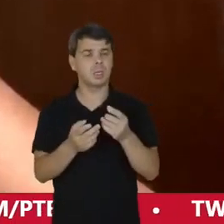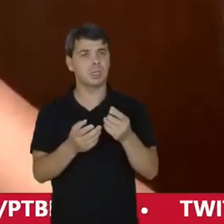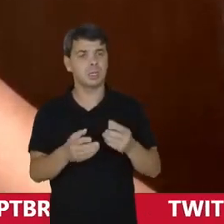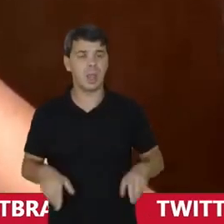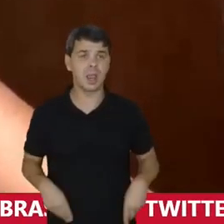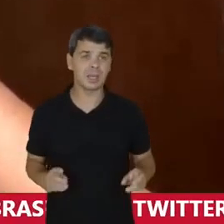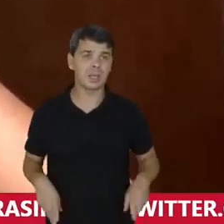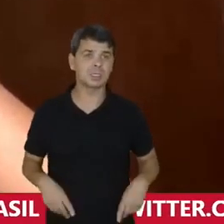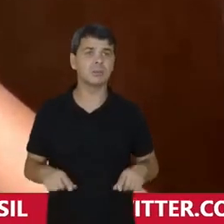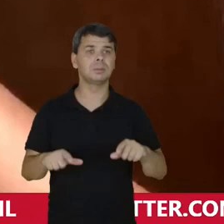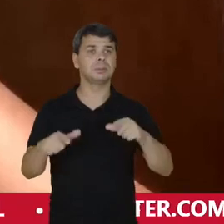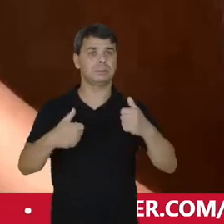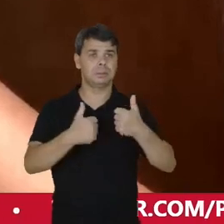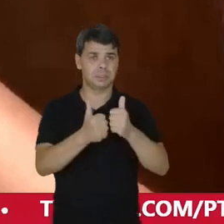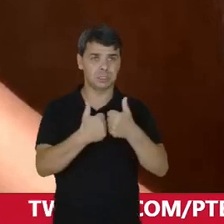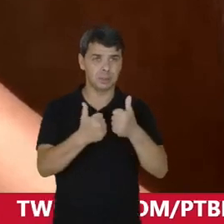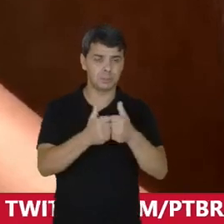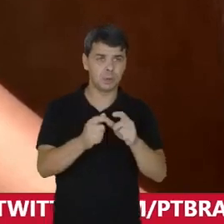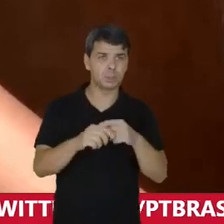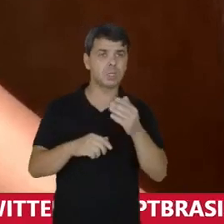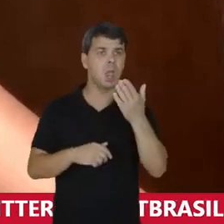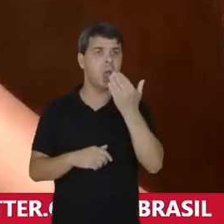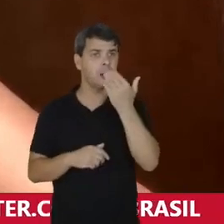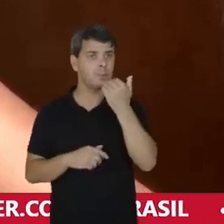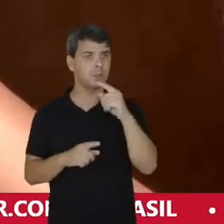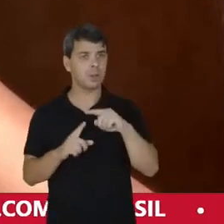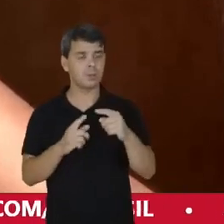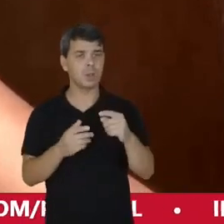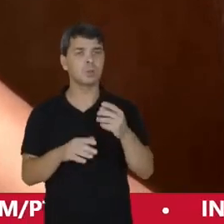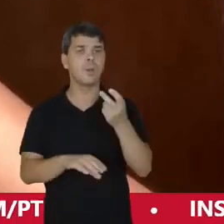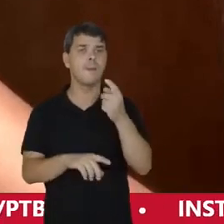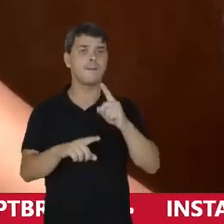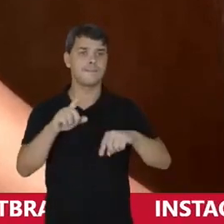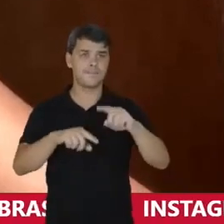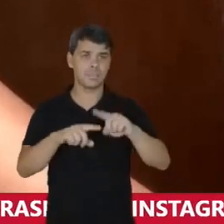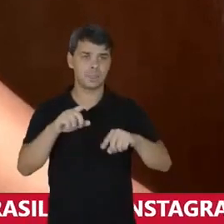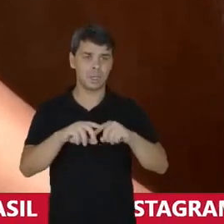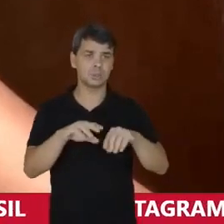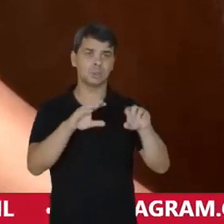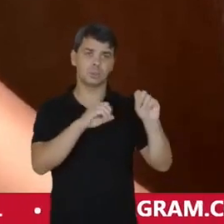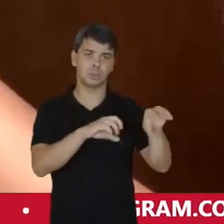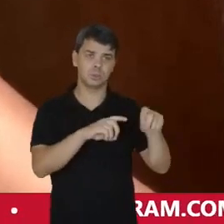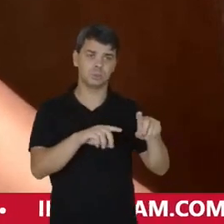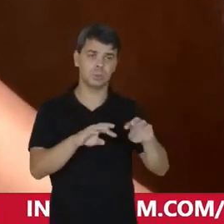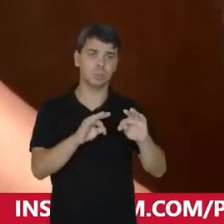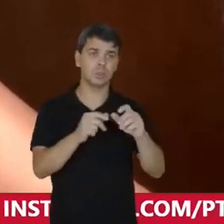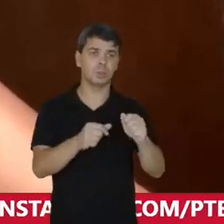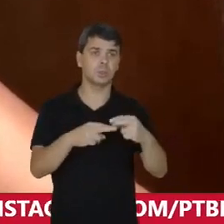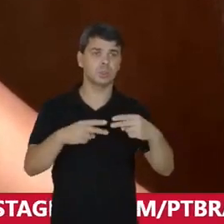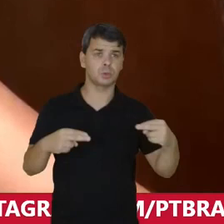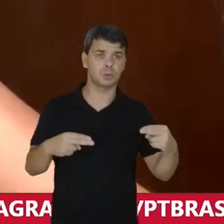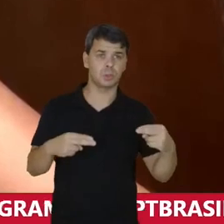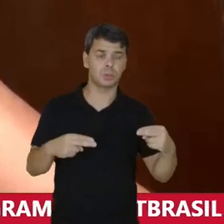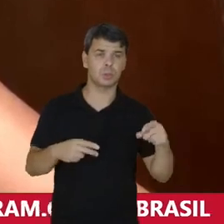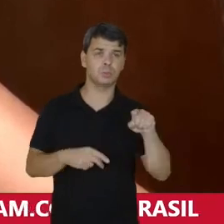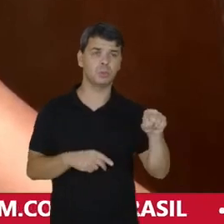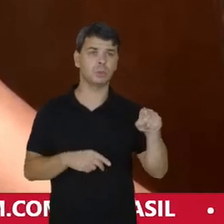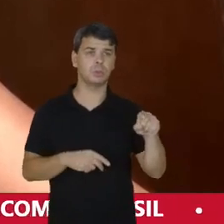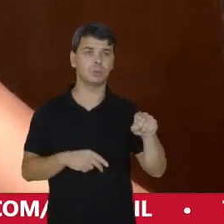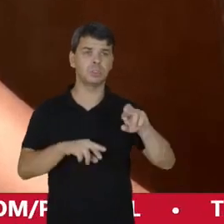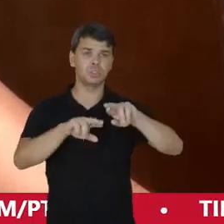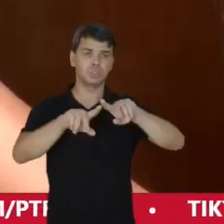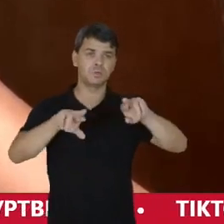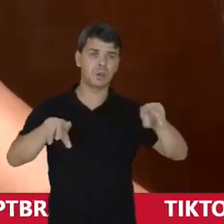relação A transporte A alimentação Aos materiais Educacionais E tudo isso Ocasiona